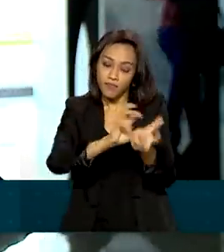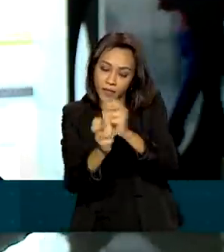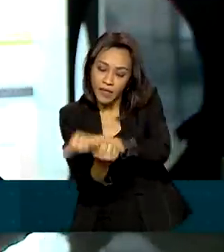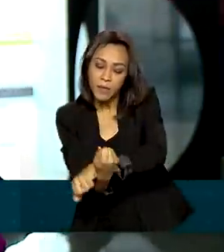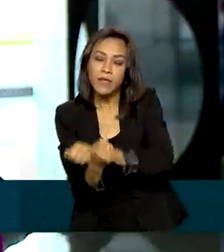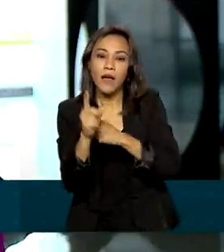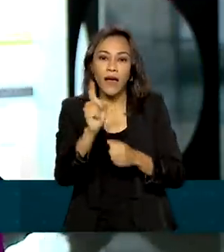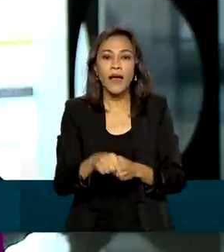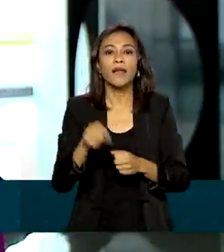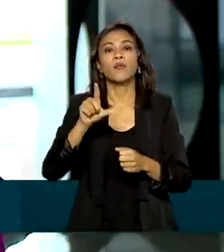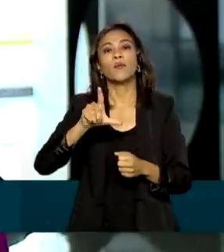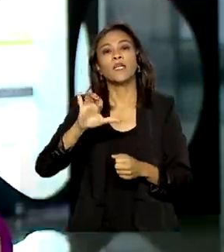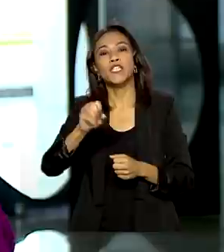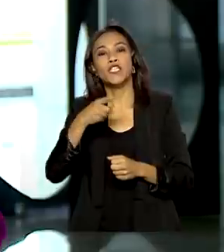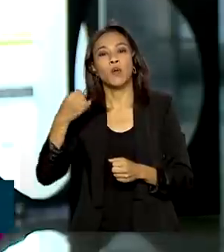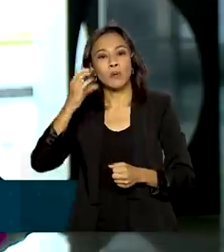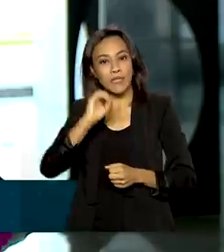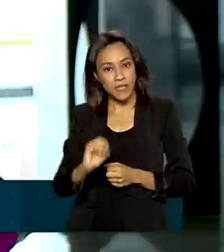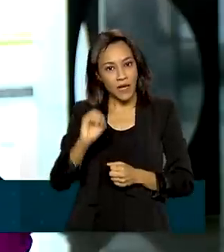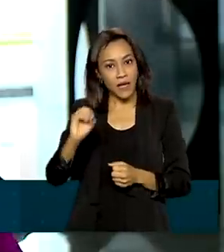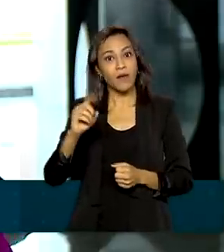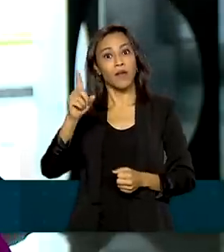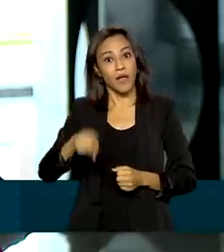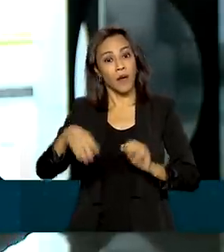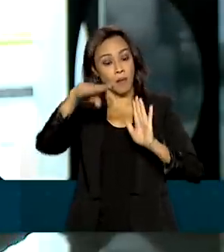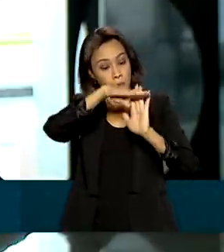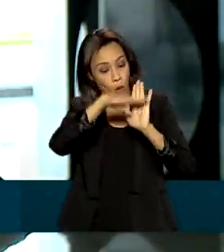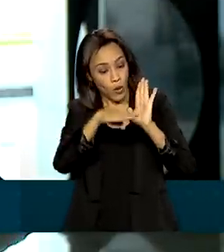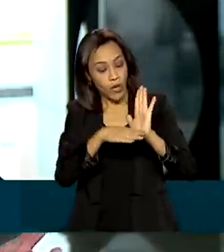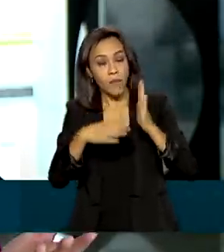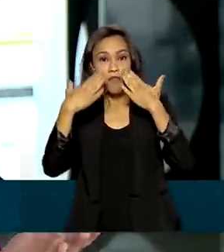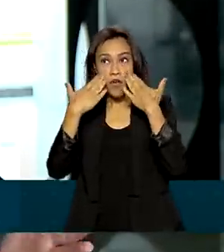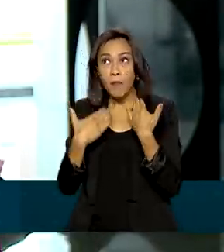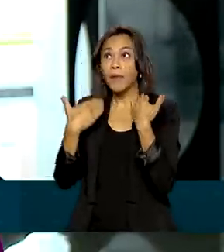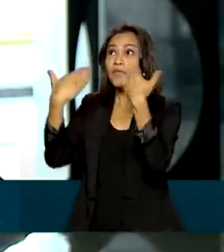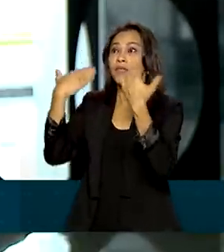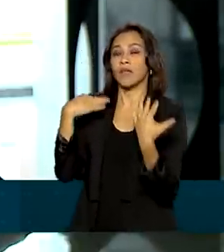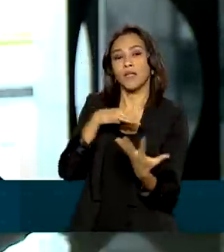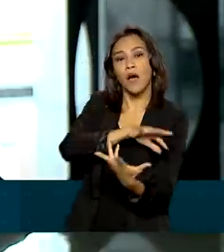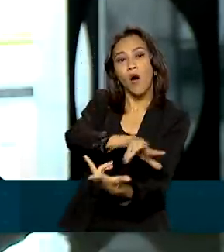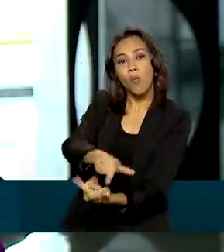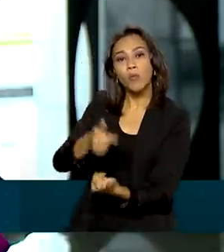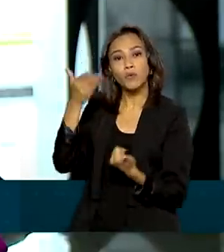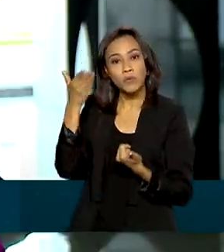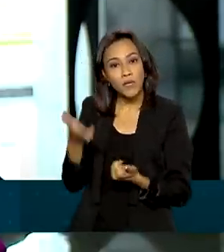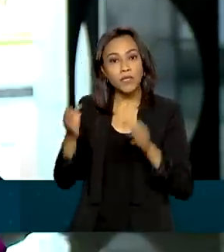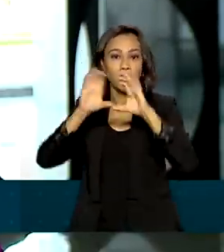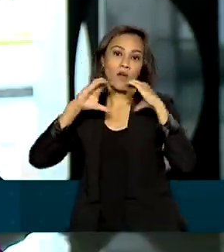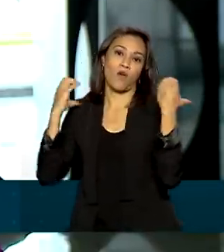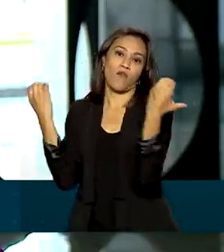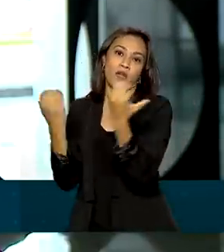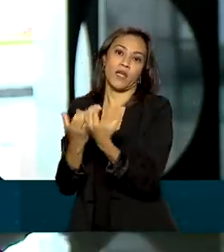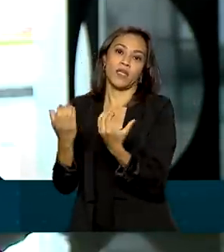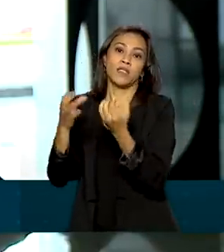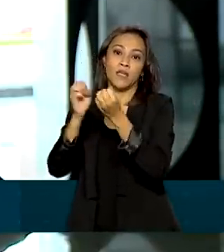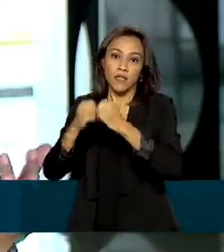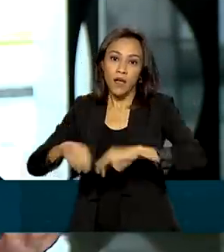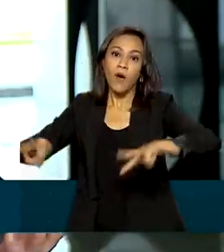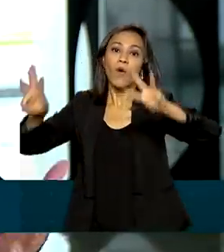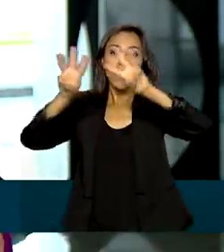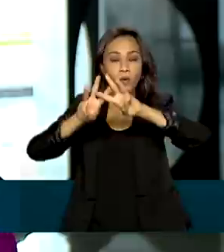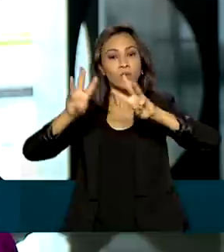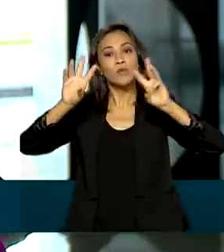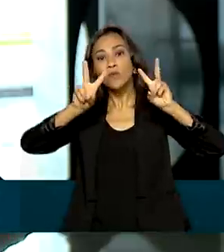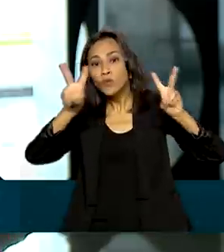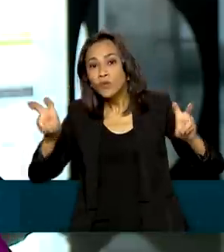Zero. A experiência positiva do Brasil com o programa foi apresentada ao mundo durante a conferência da ONU sobre mudanças no clima. O